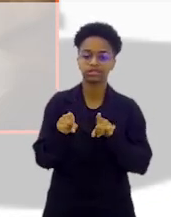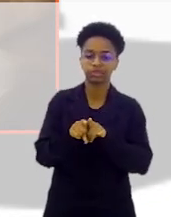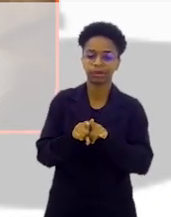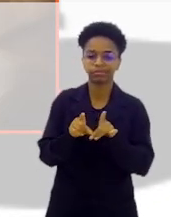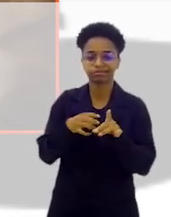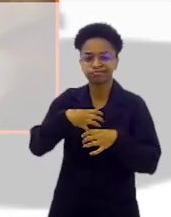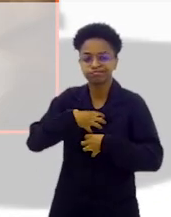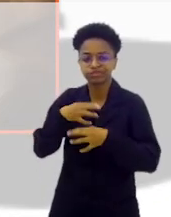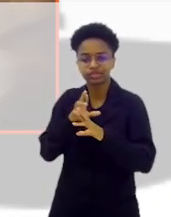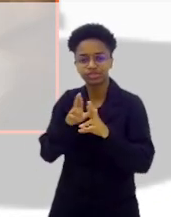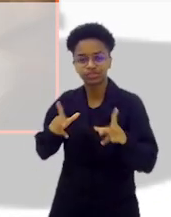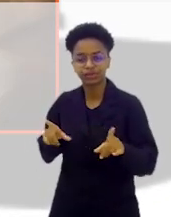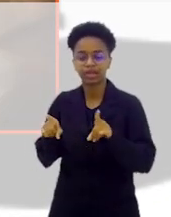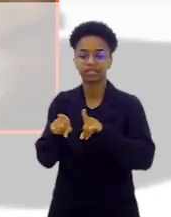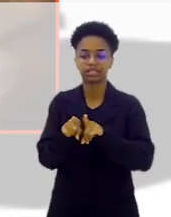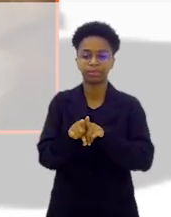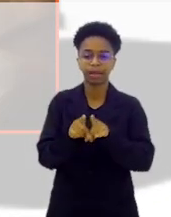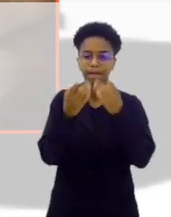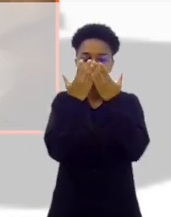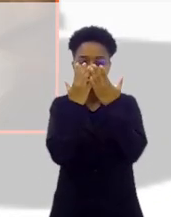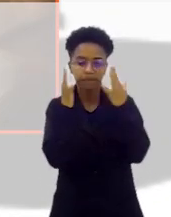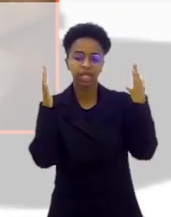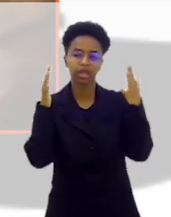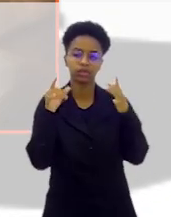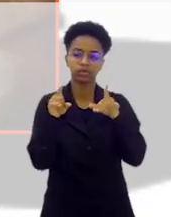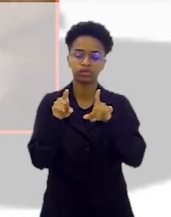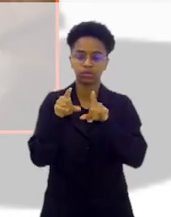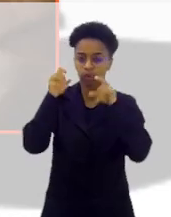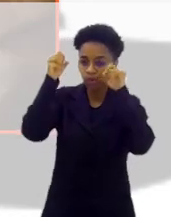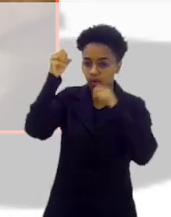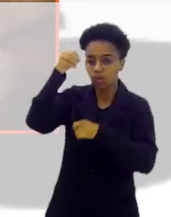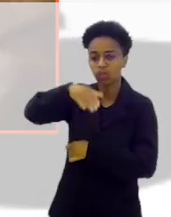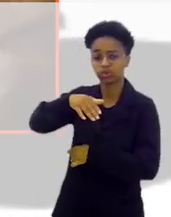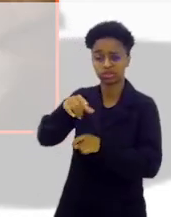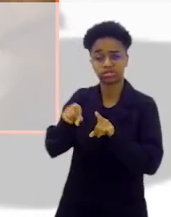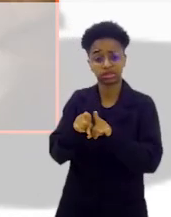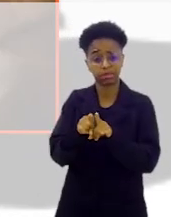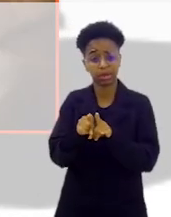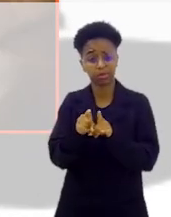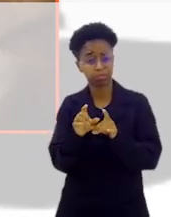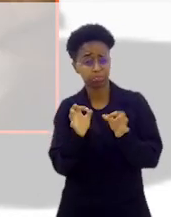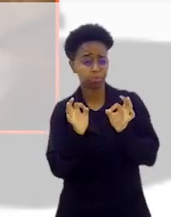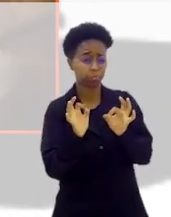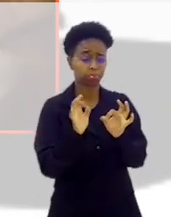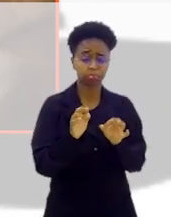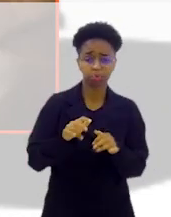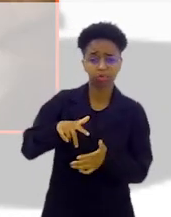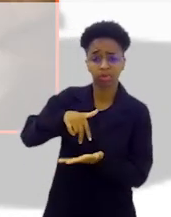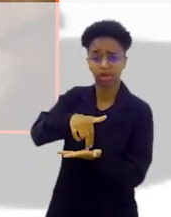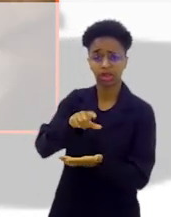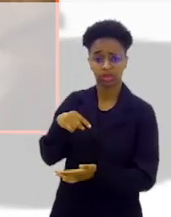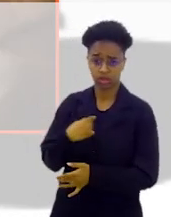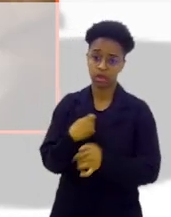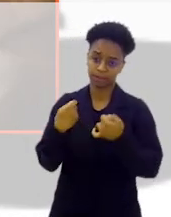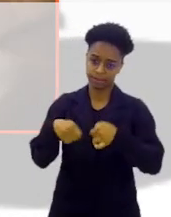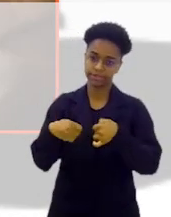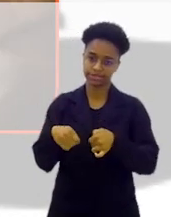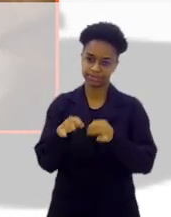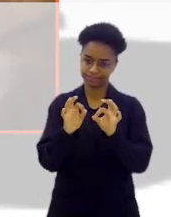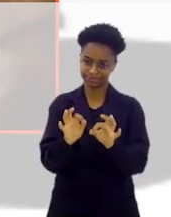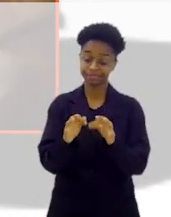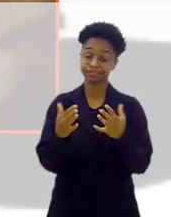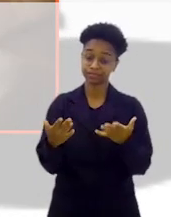diferenciados, cheios de brilho e de luz e de glamour. Nós precisamos disso também,